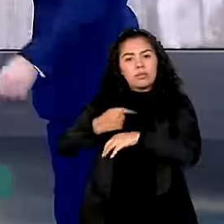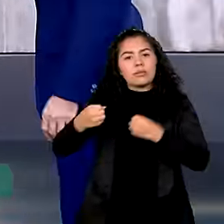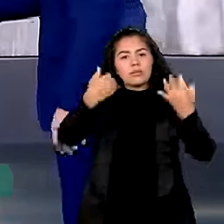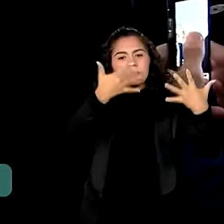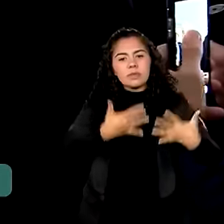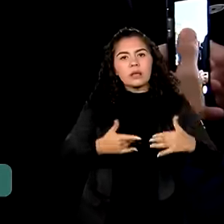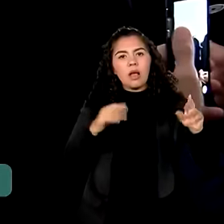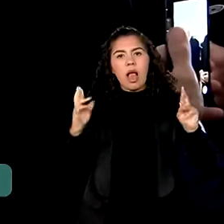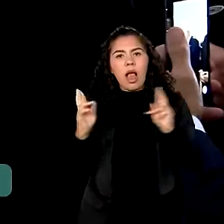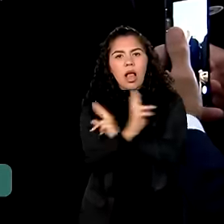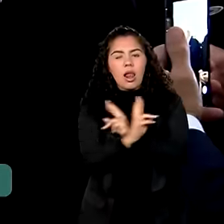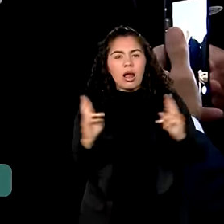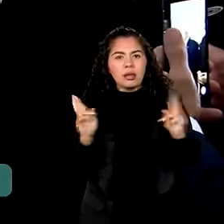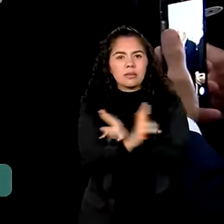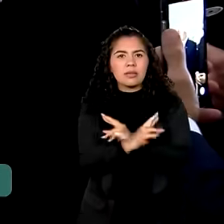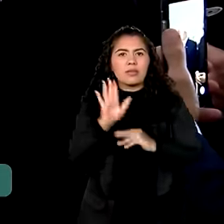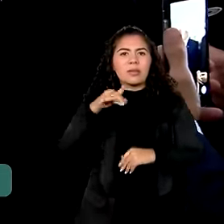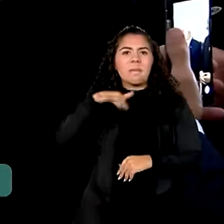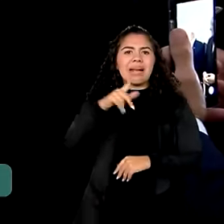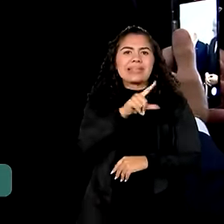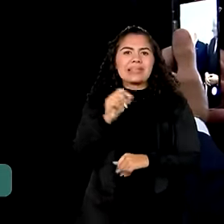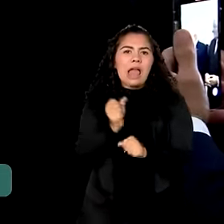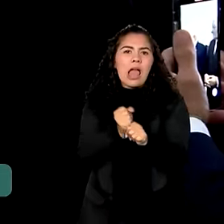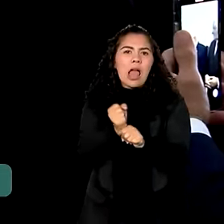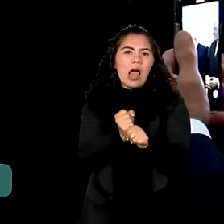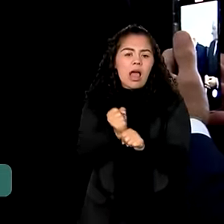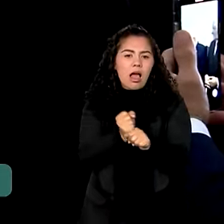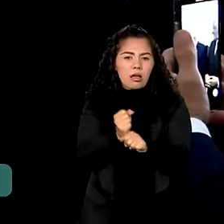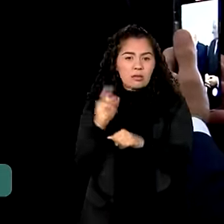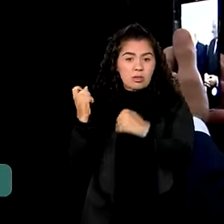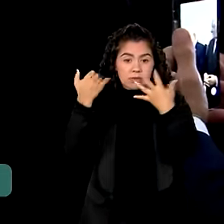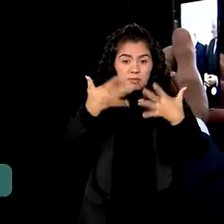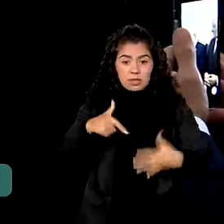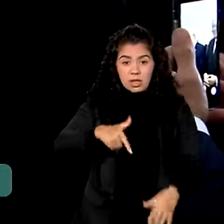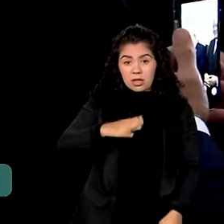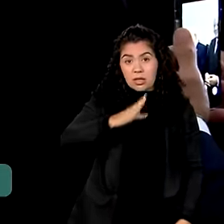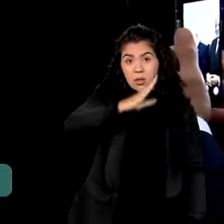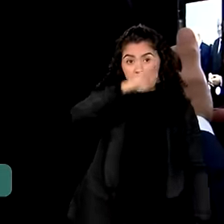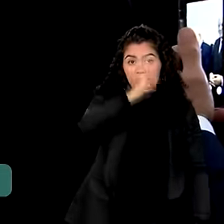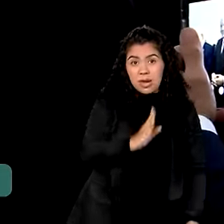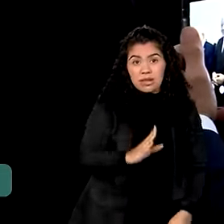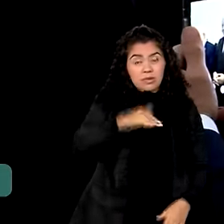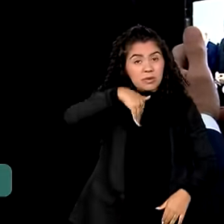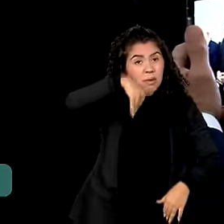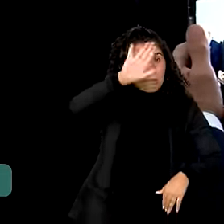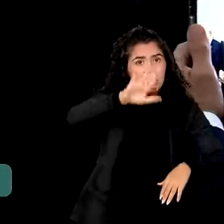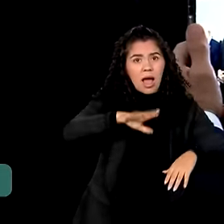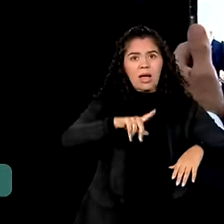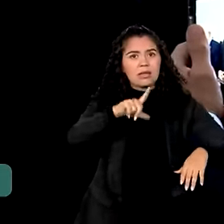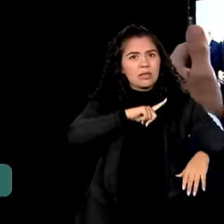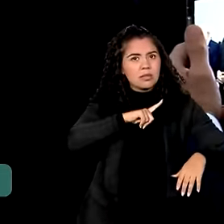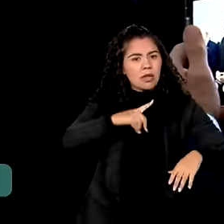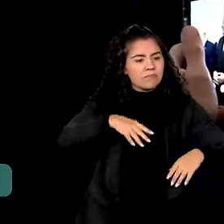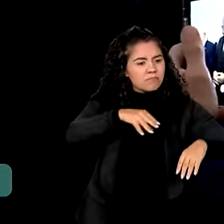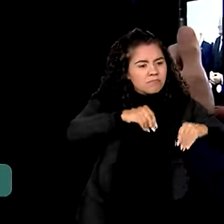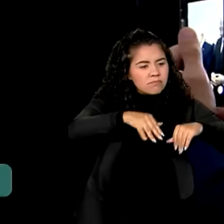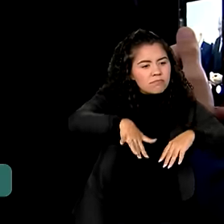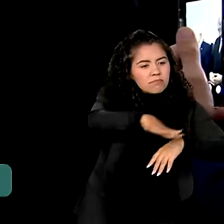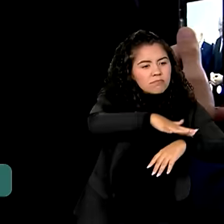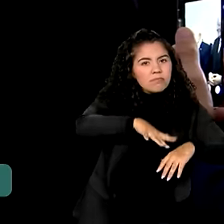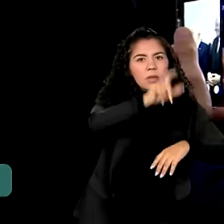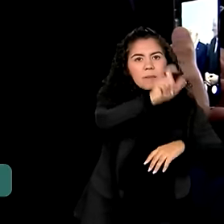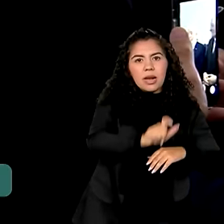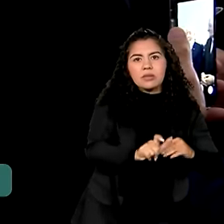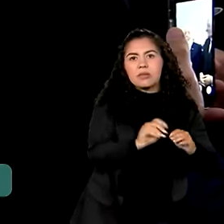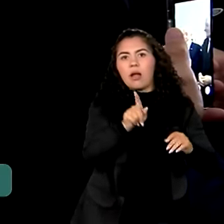dois países. O Brasil é o maior território italiano fora da Itália. O Brasil é o maior território italiano fora